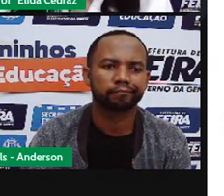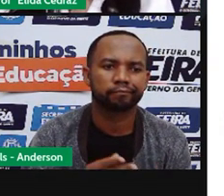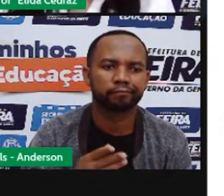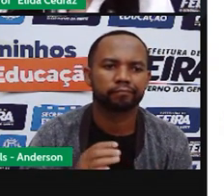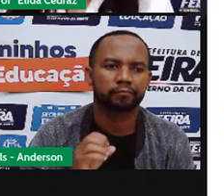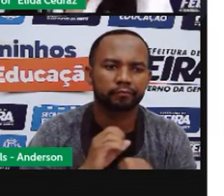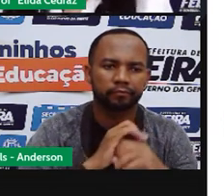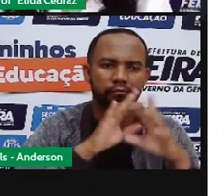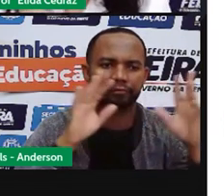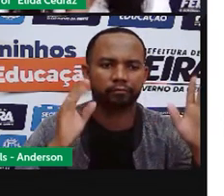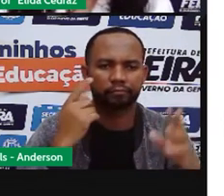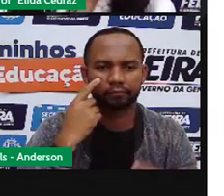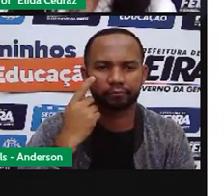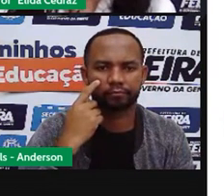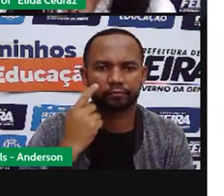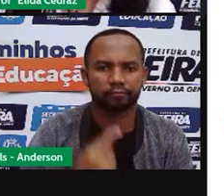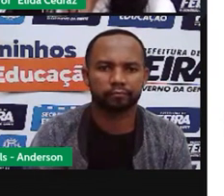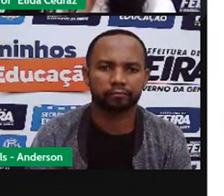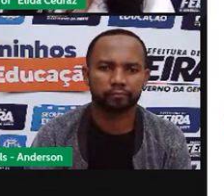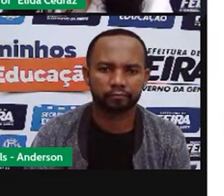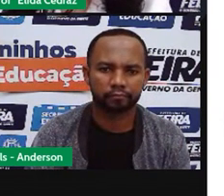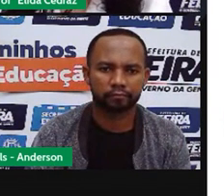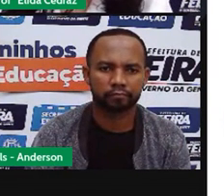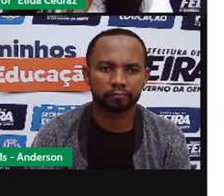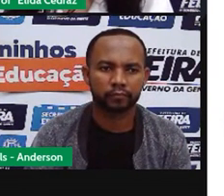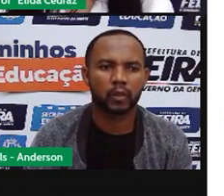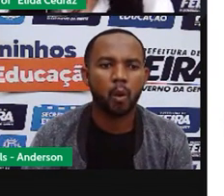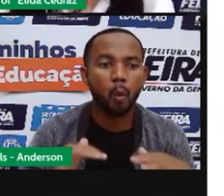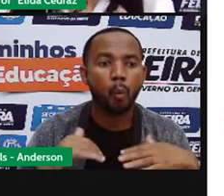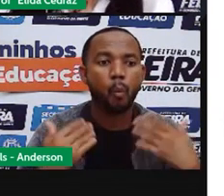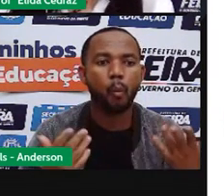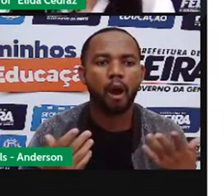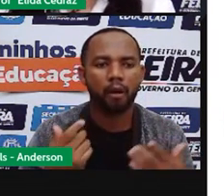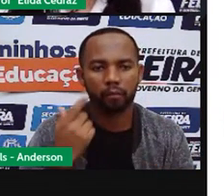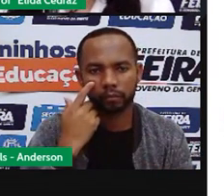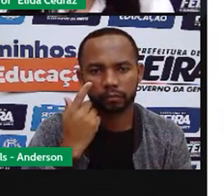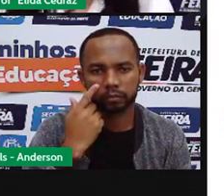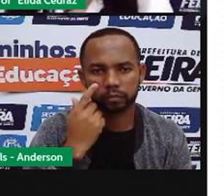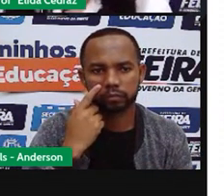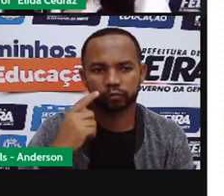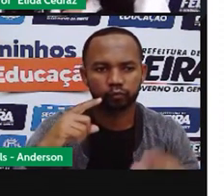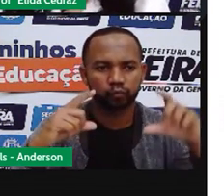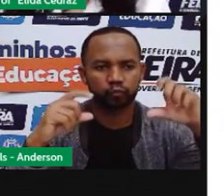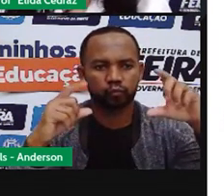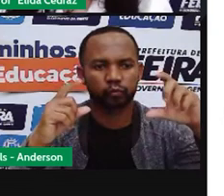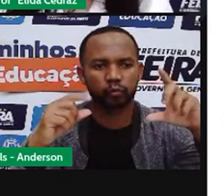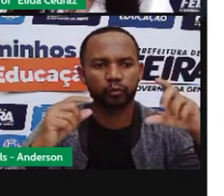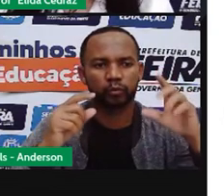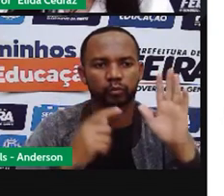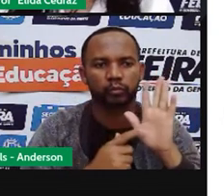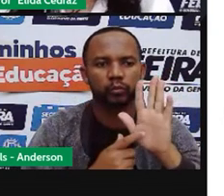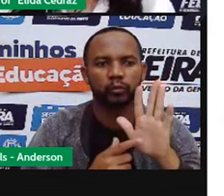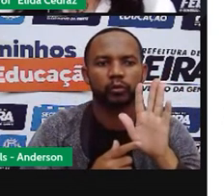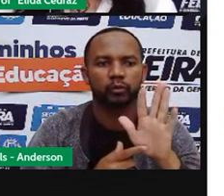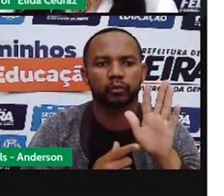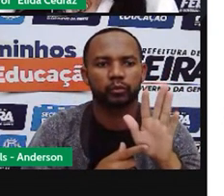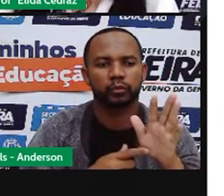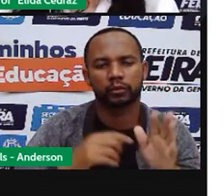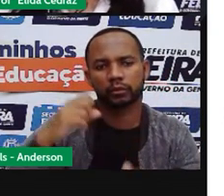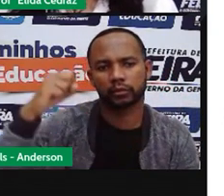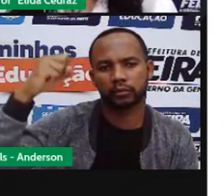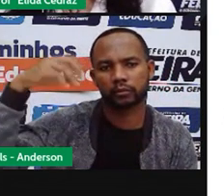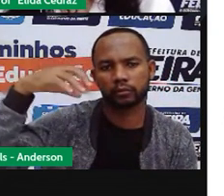o ambiente. Qual seria a imagem que mostra que o sol